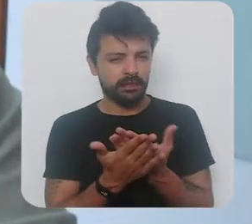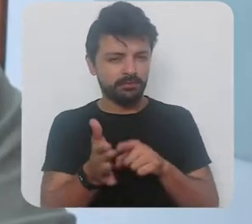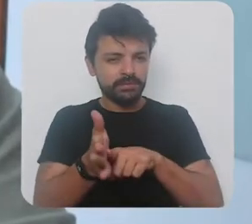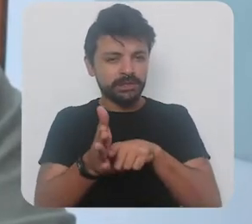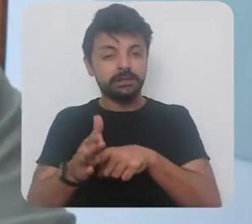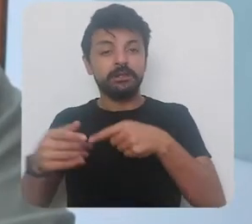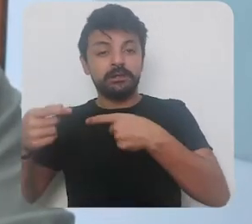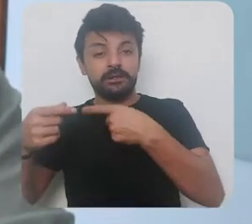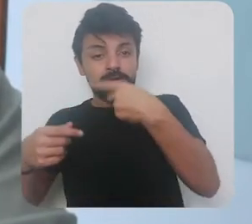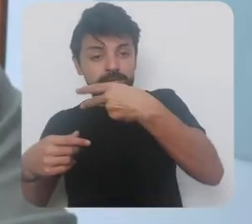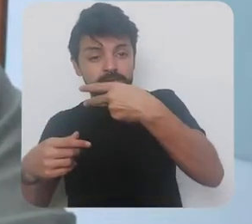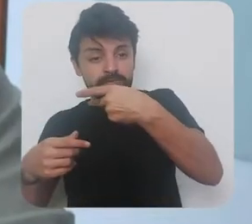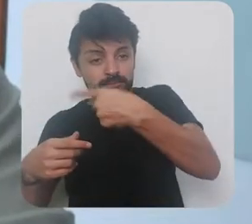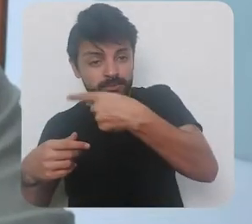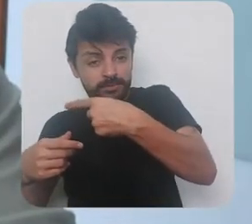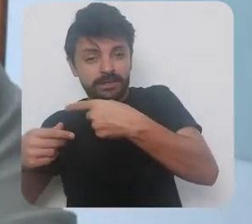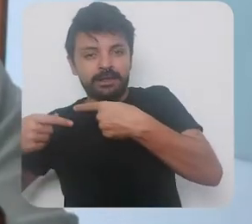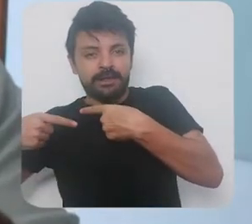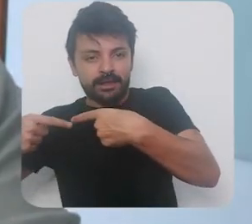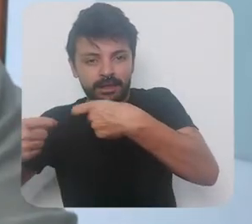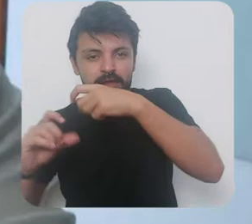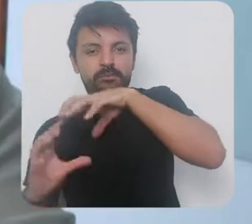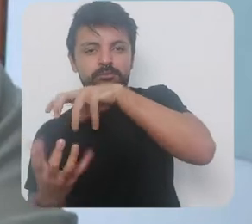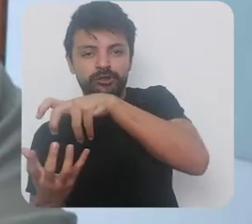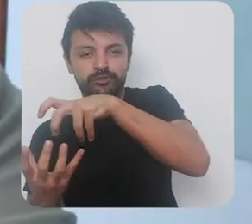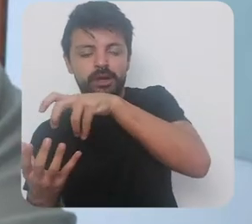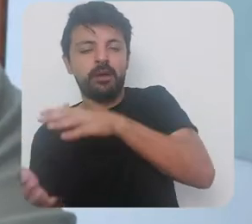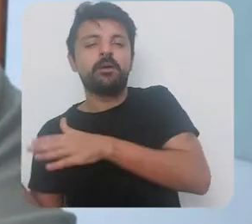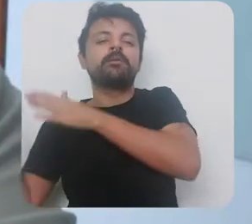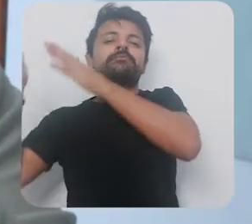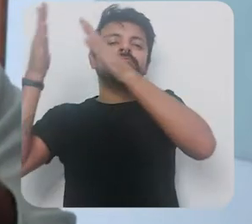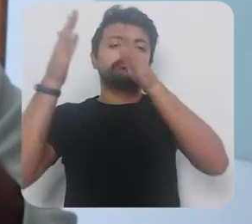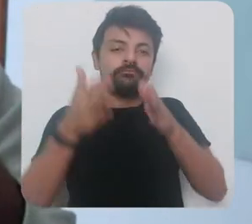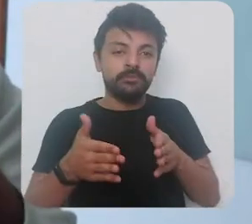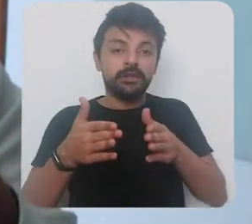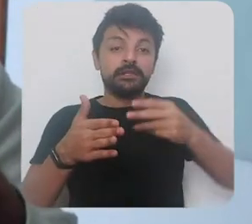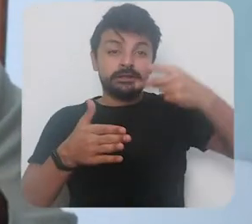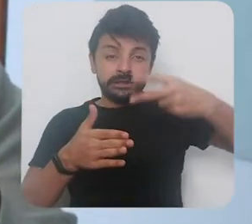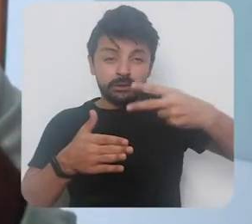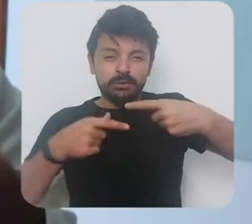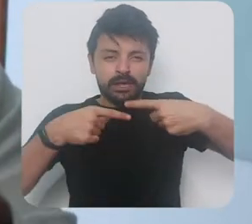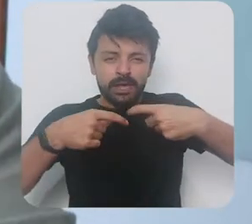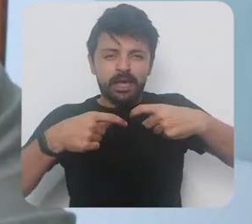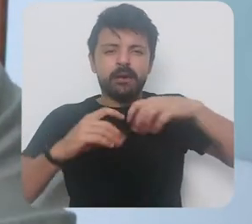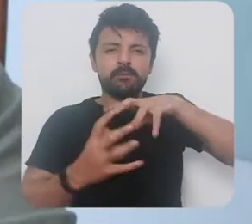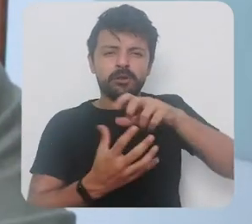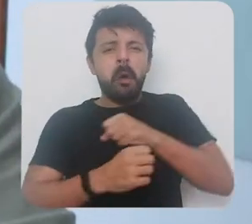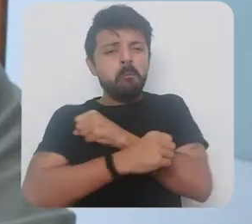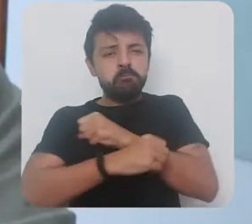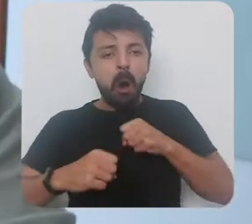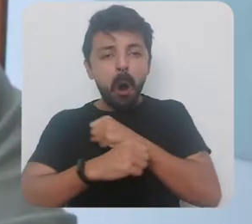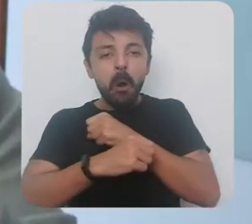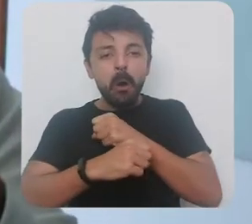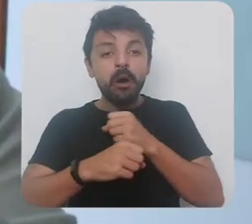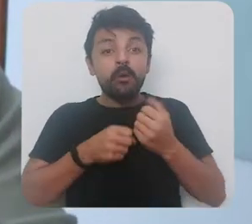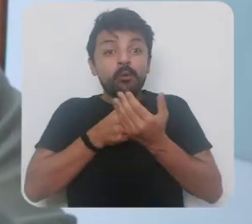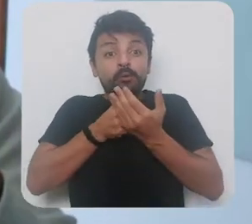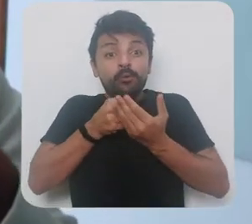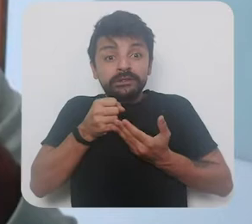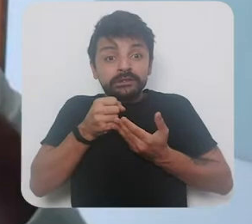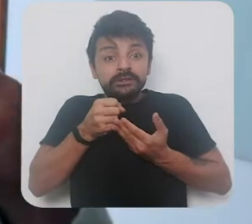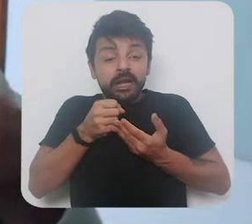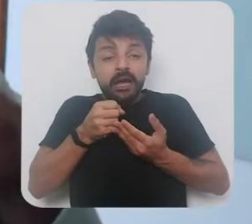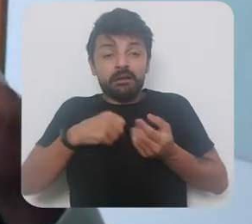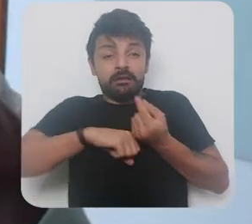a primeira guerra mundial e logo depois assim na na eclosão da segunda guerra mundial a participação do